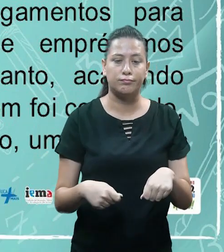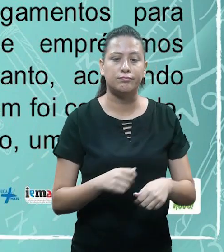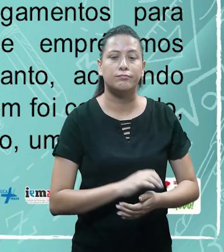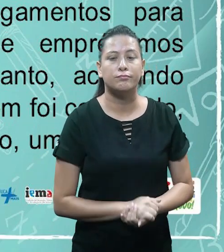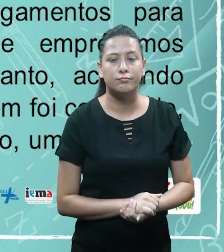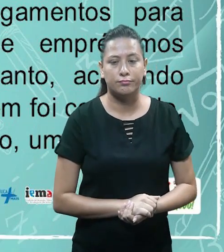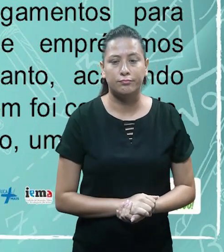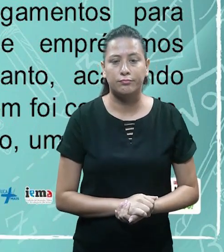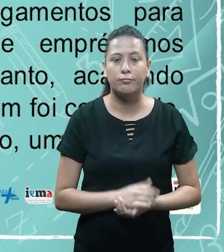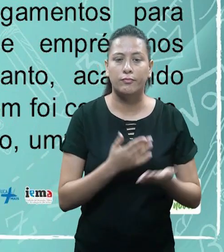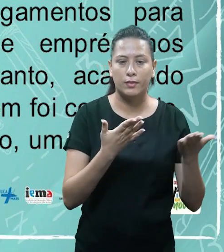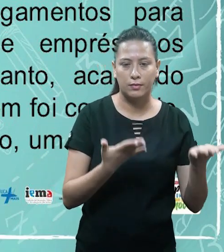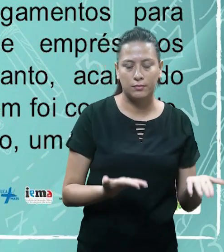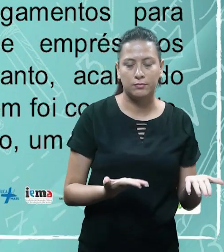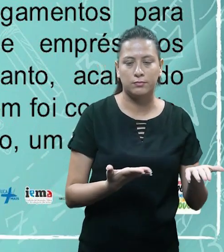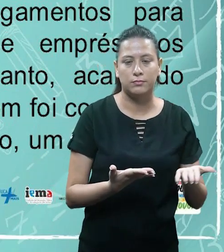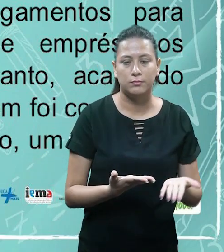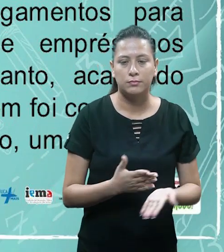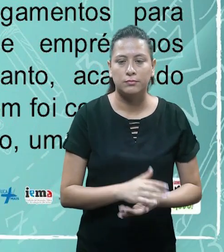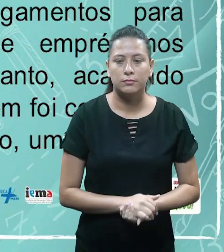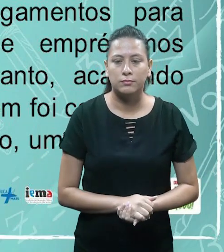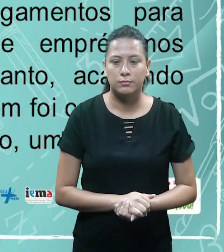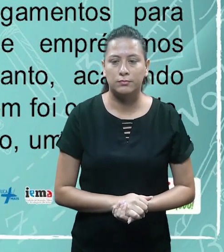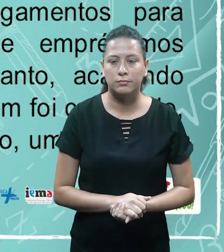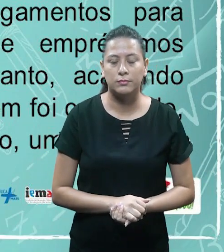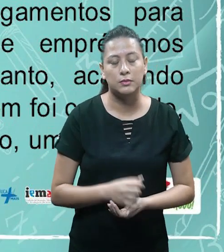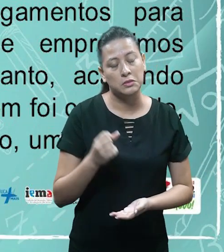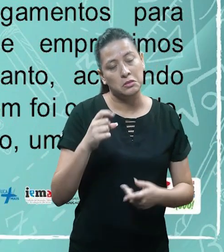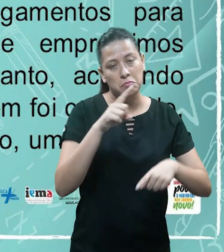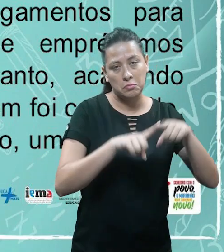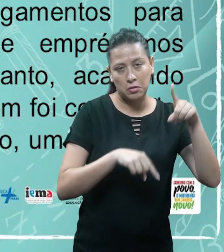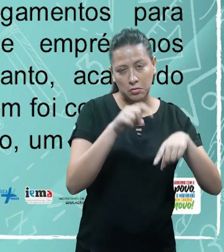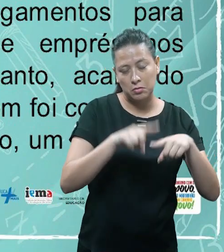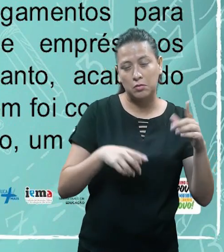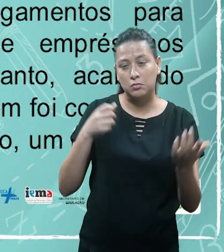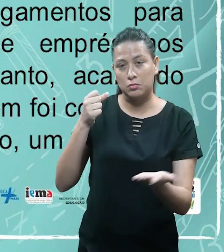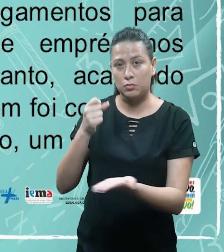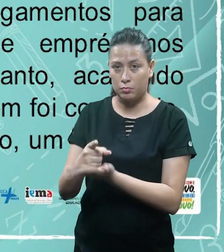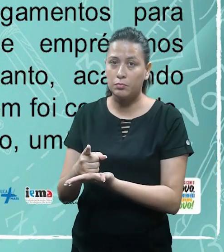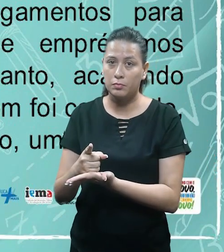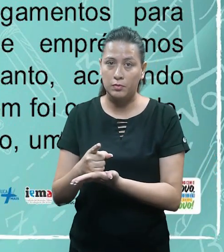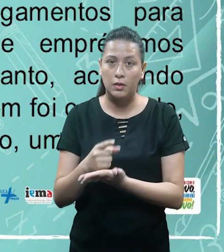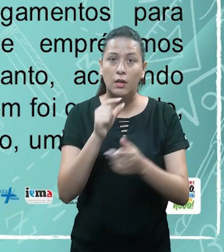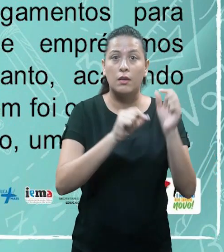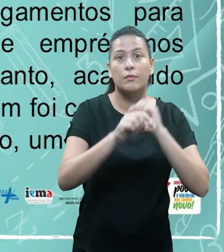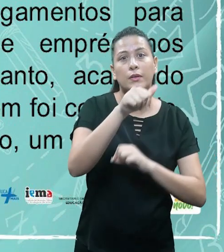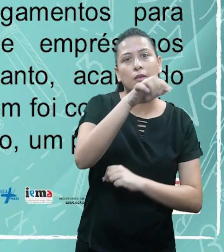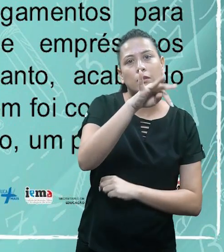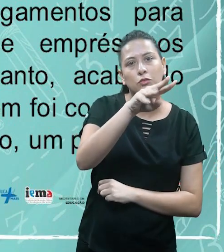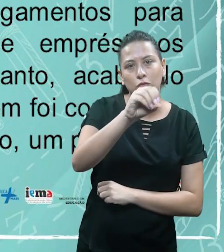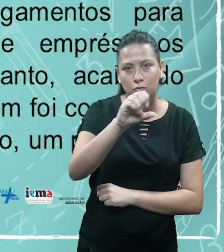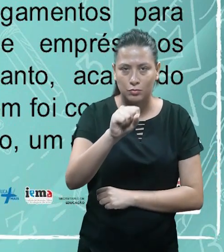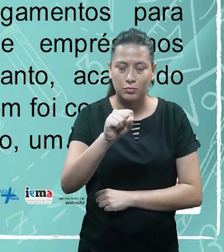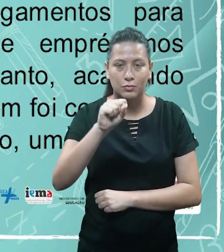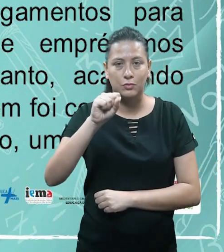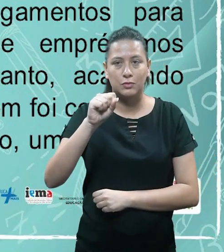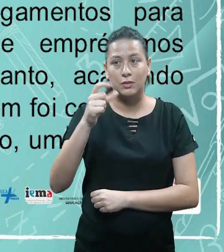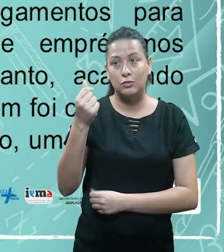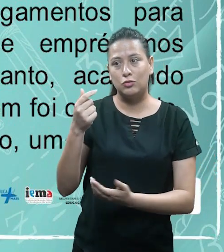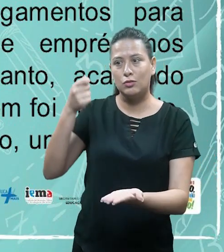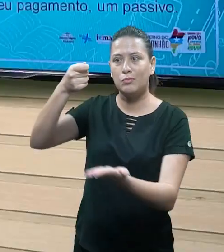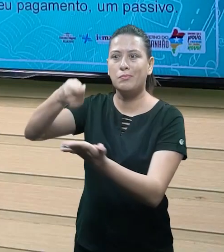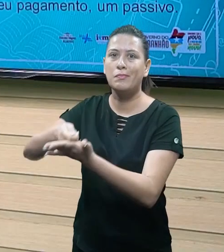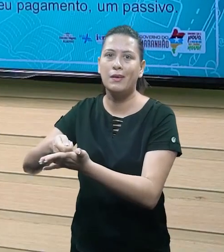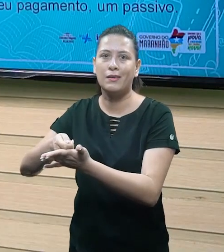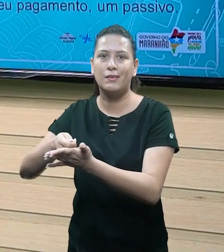portanto, acabam entrando também na categoria passiva. Se um bem é comprado, por exemplo, ele será ativo e seu pagamento um